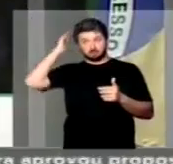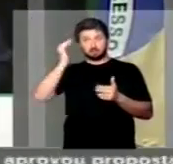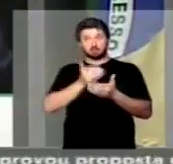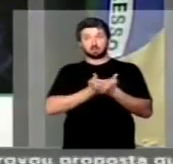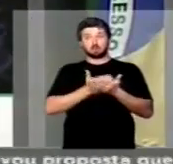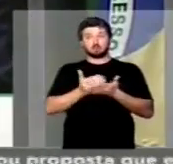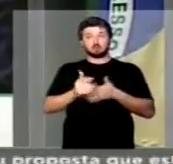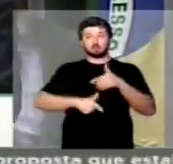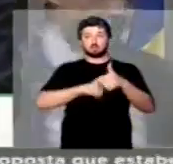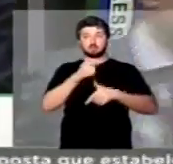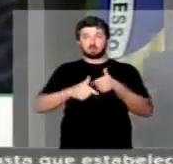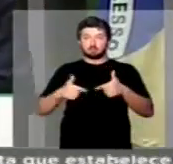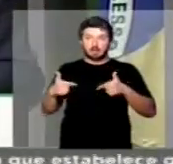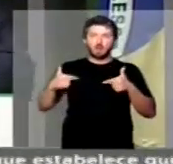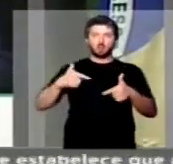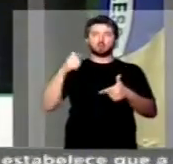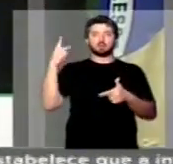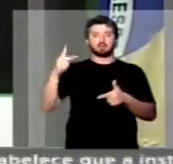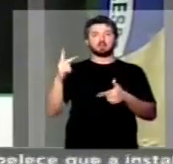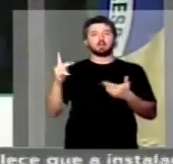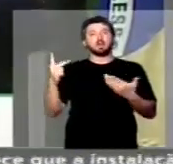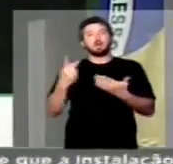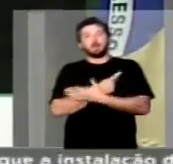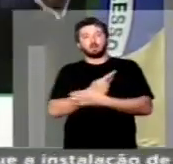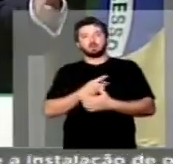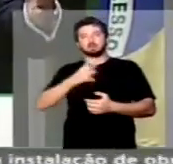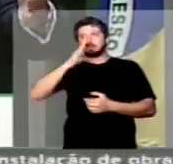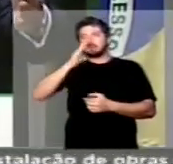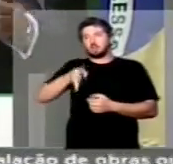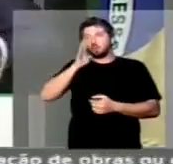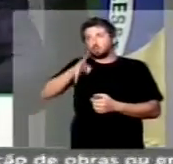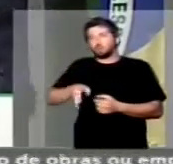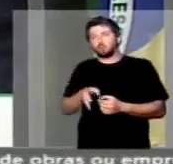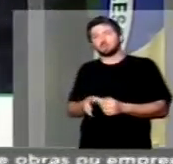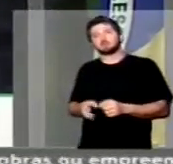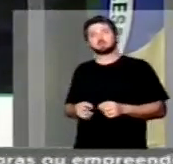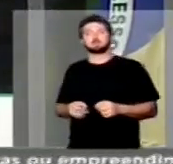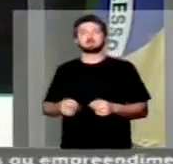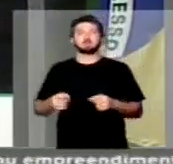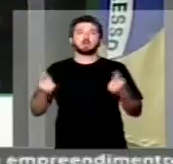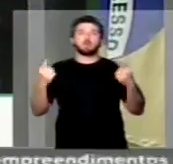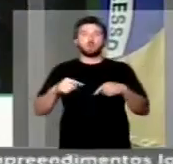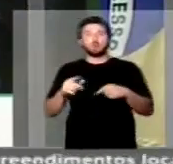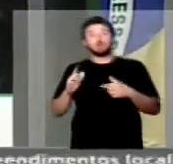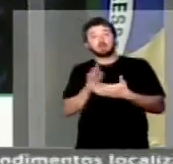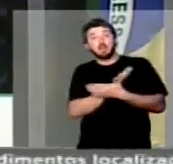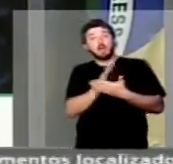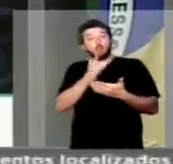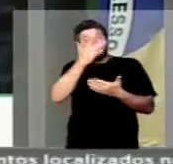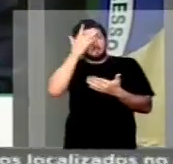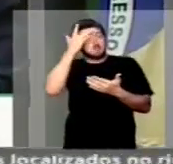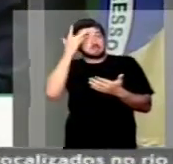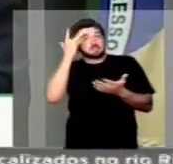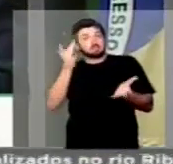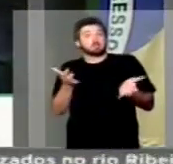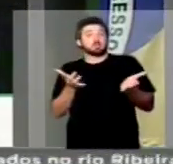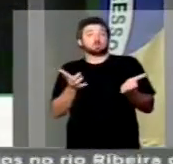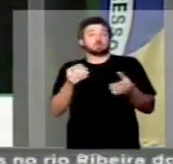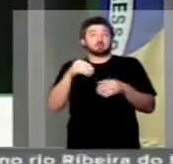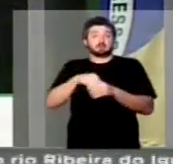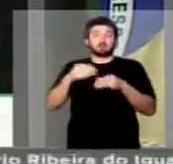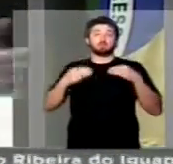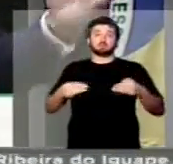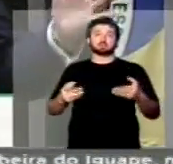o exercício da sua ação, surgem denúncias contra algumas personalidades desse